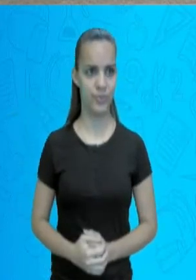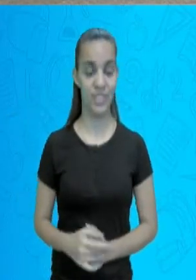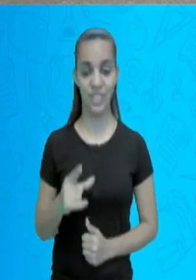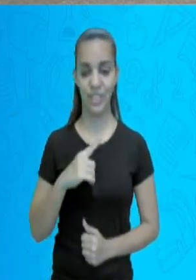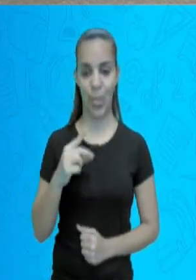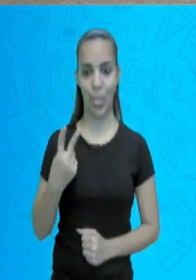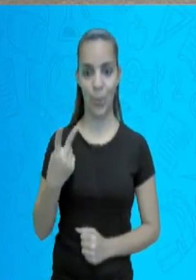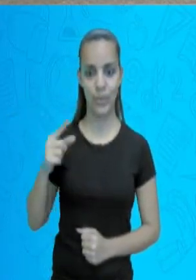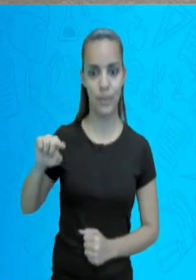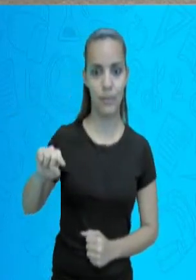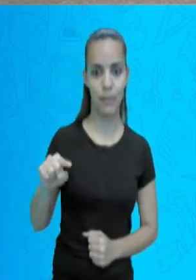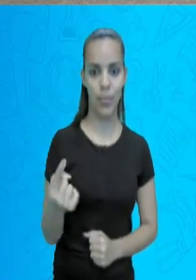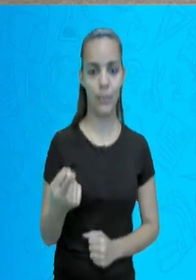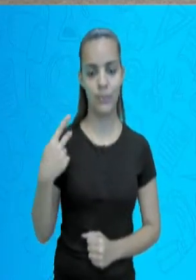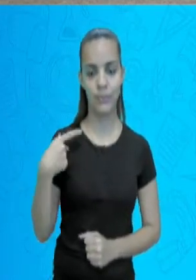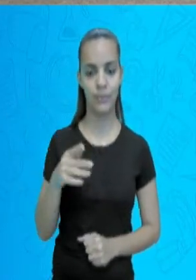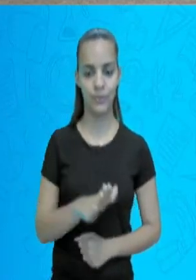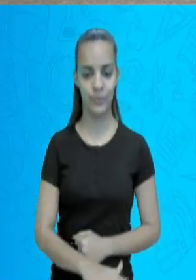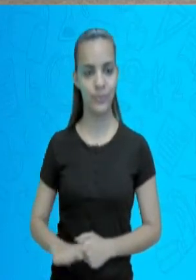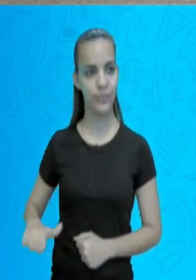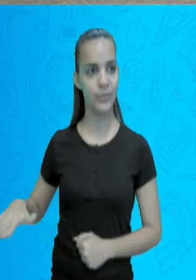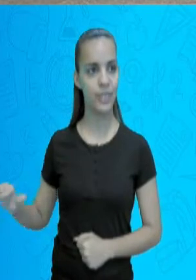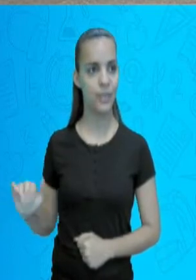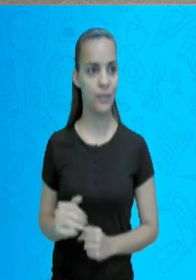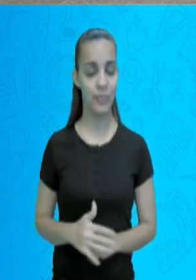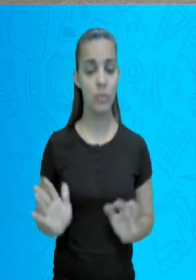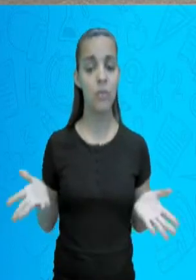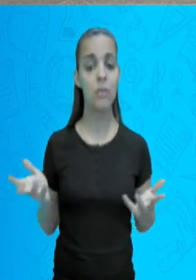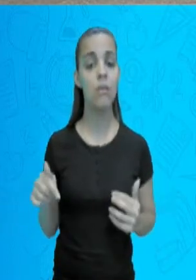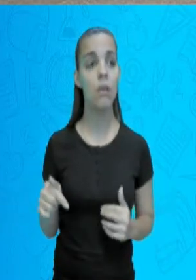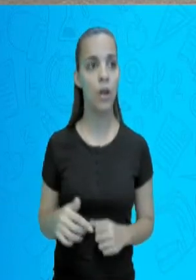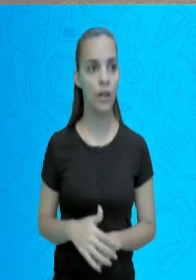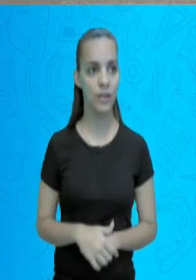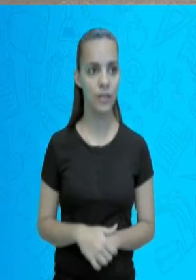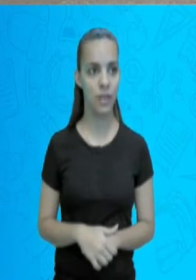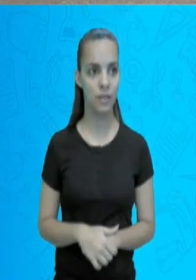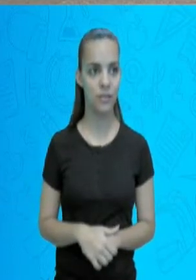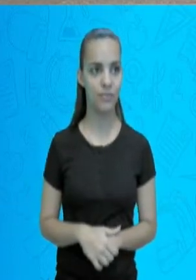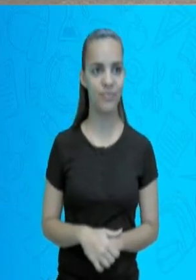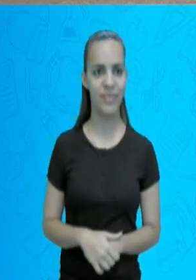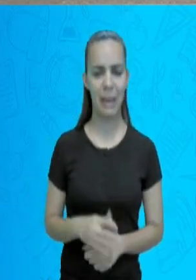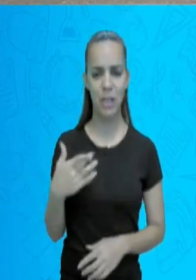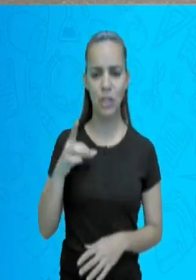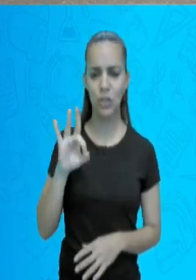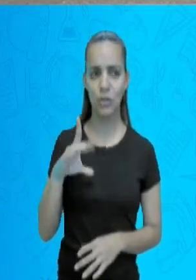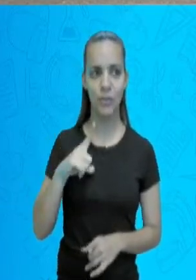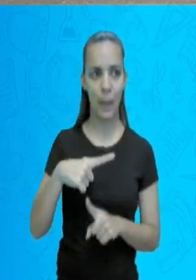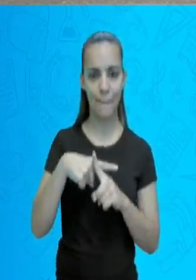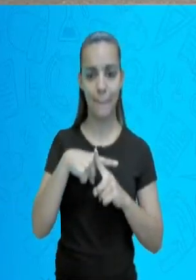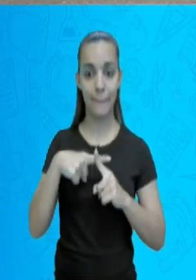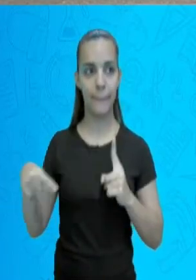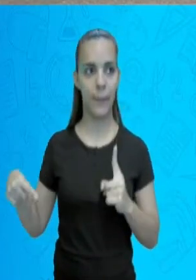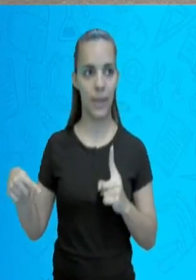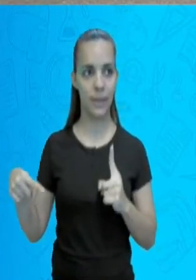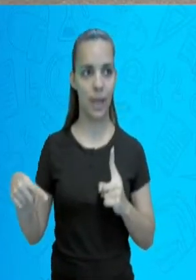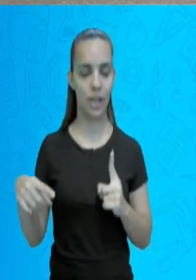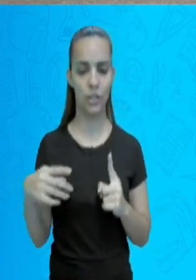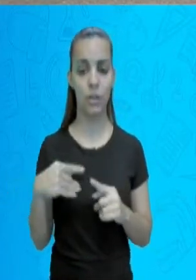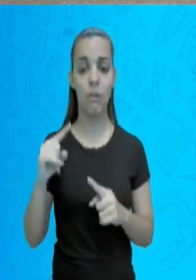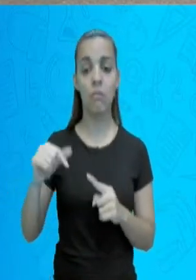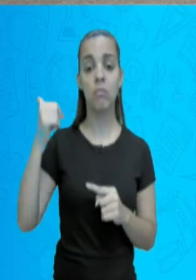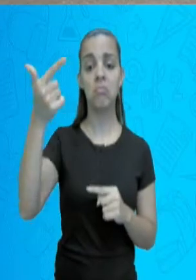crianças no Brasil. mas, se agora, nascer a metade, daqui a 20 anos,